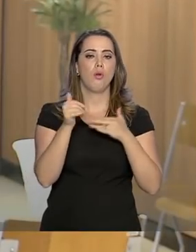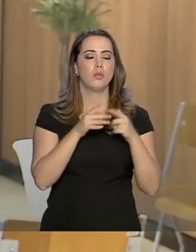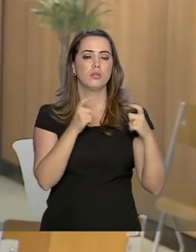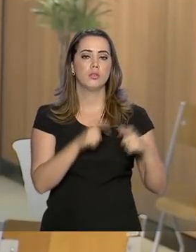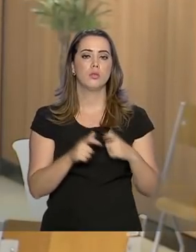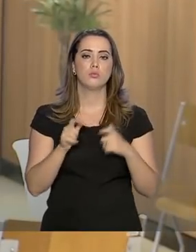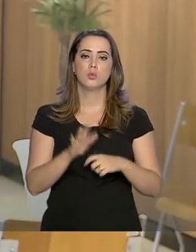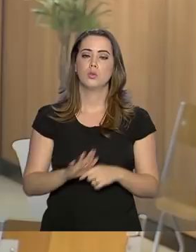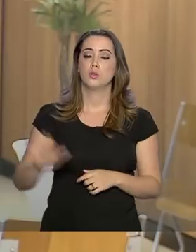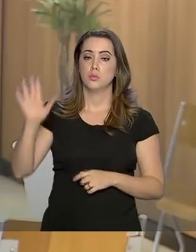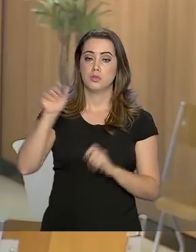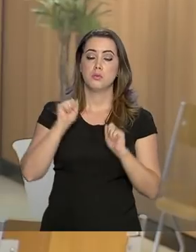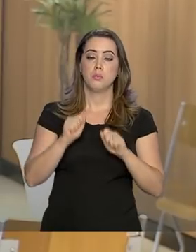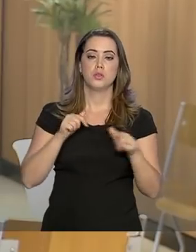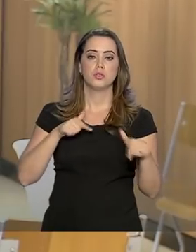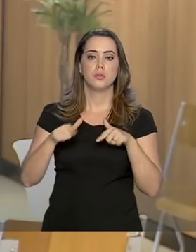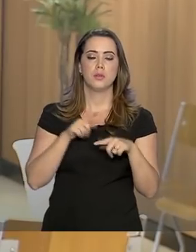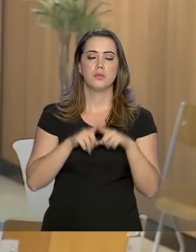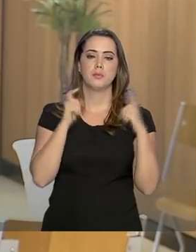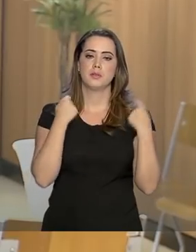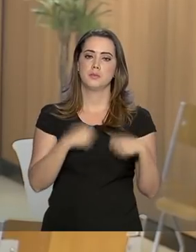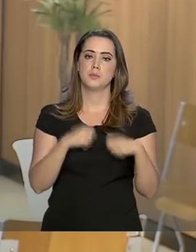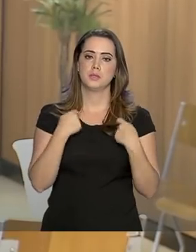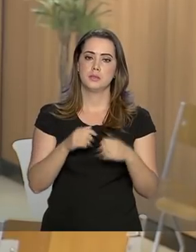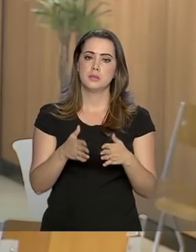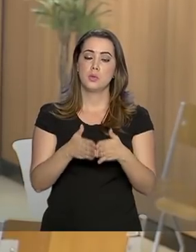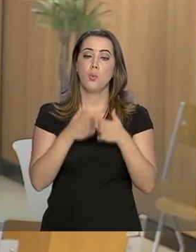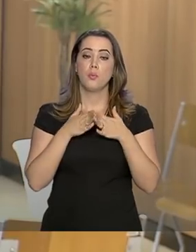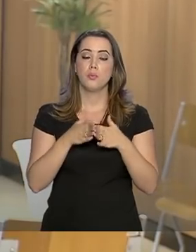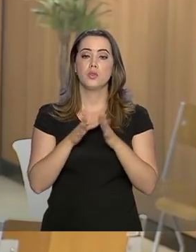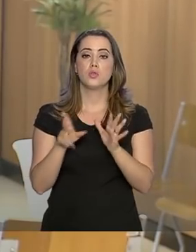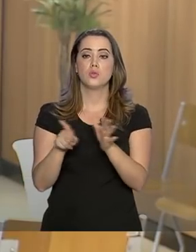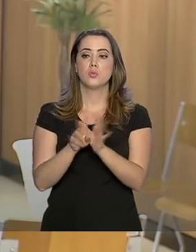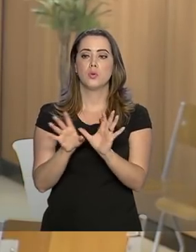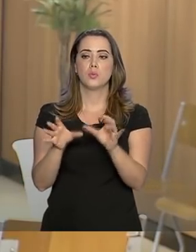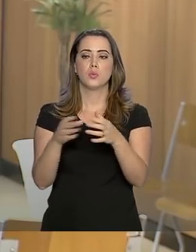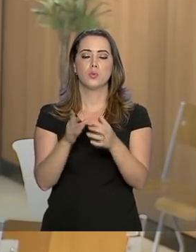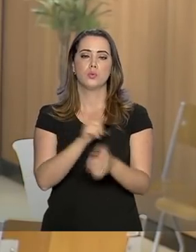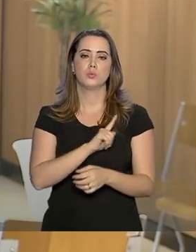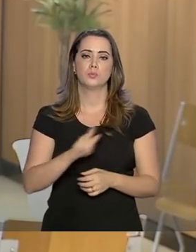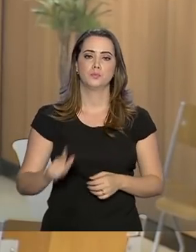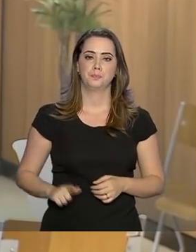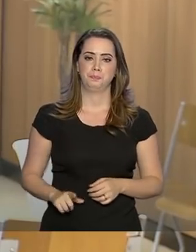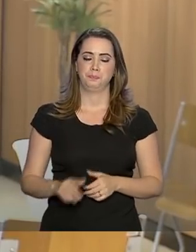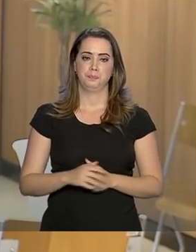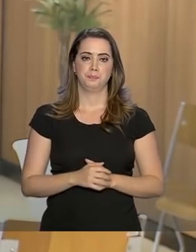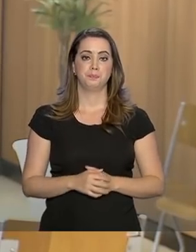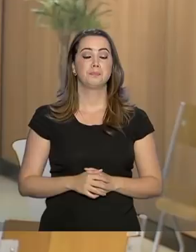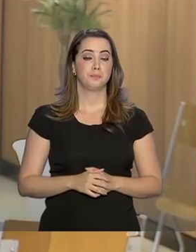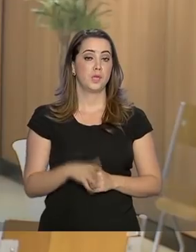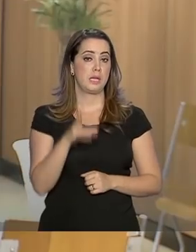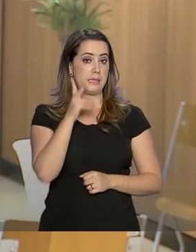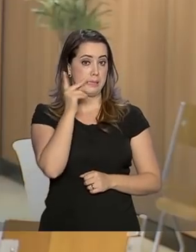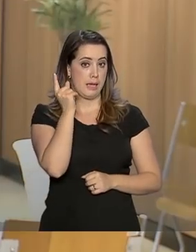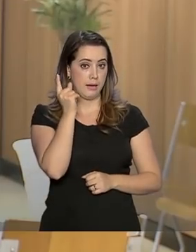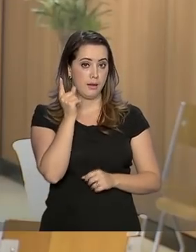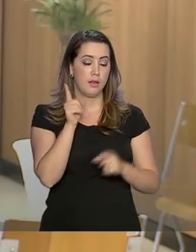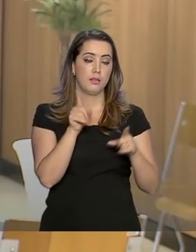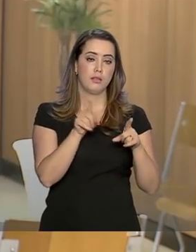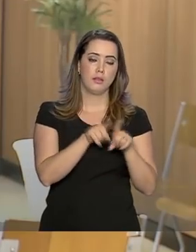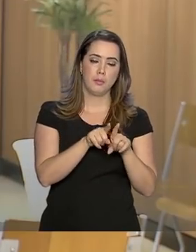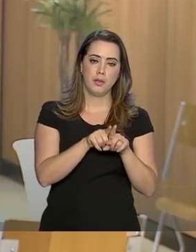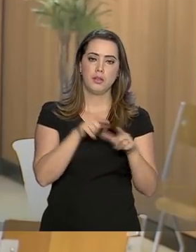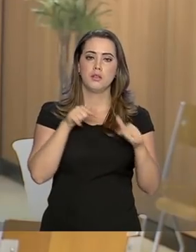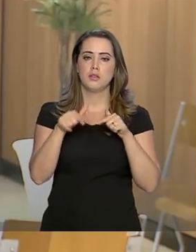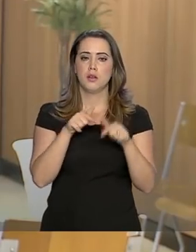do território nacional, mas é necessário uma solicitação do governador. Além do Ceará, hoje a Força Nacional